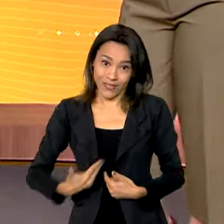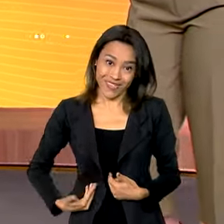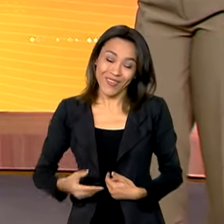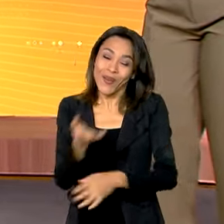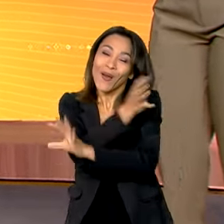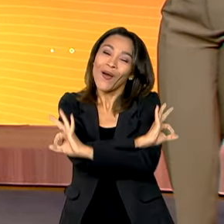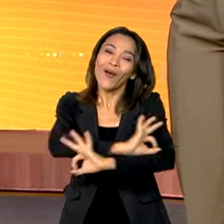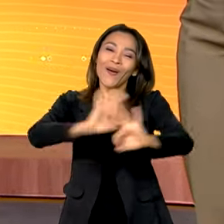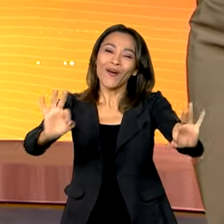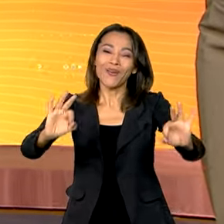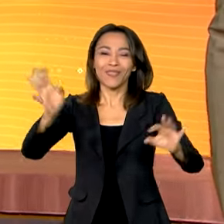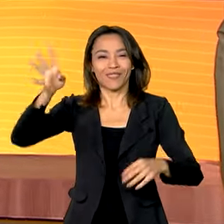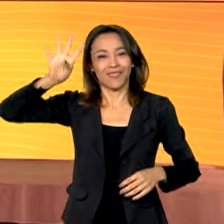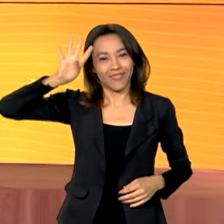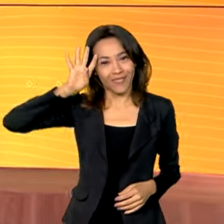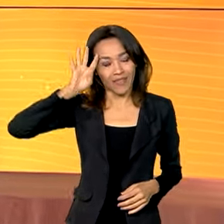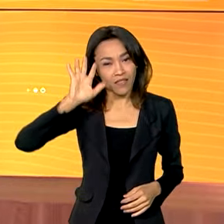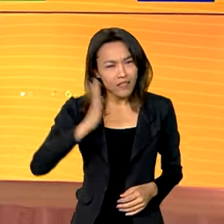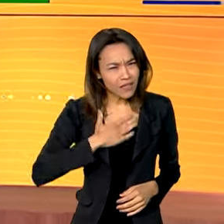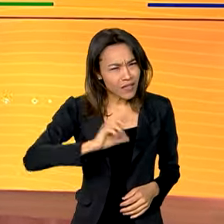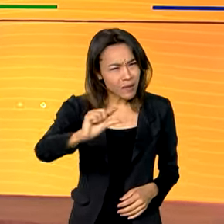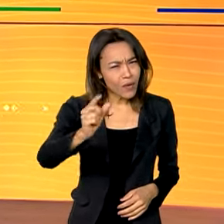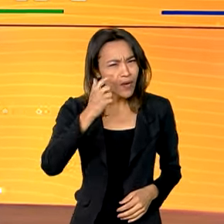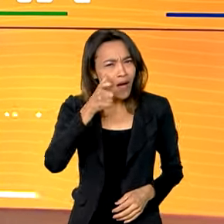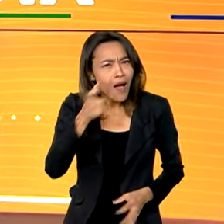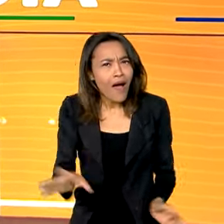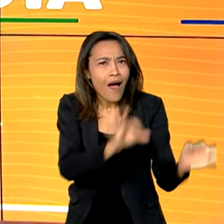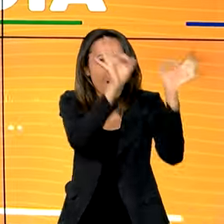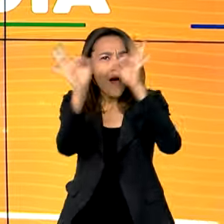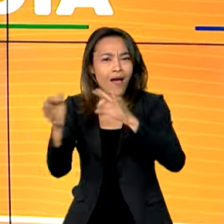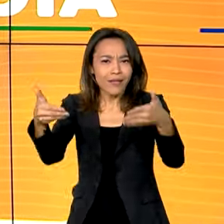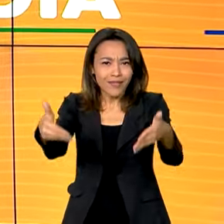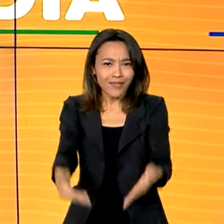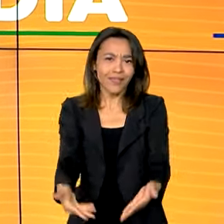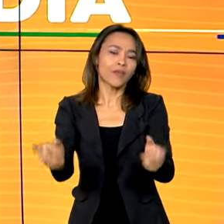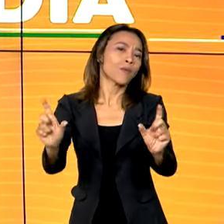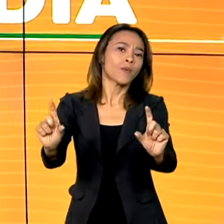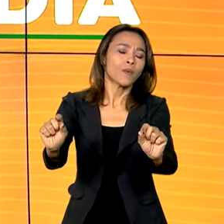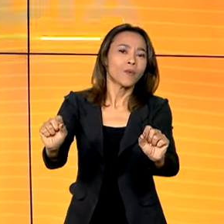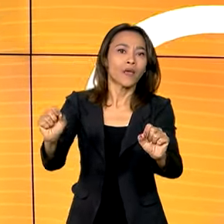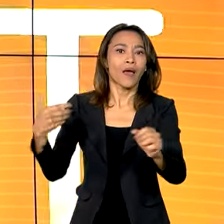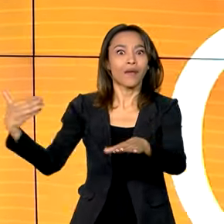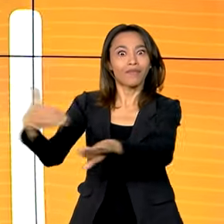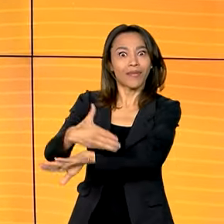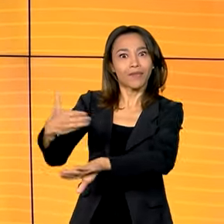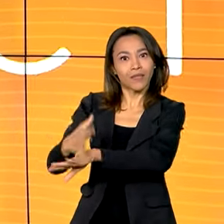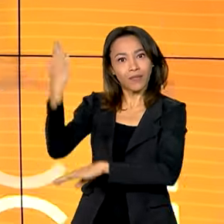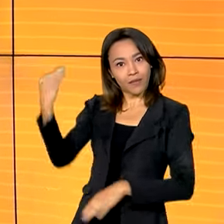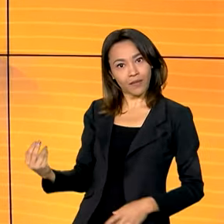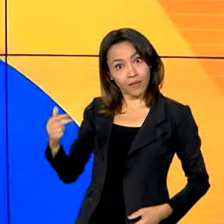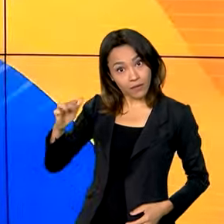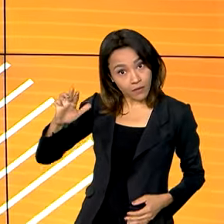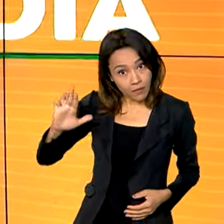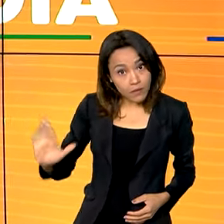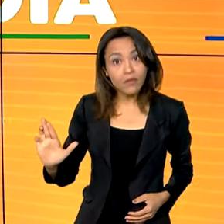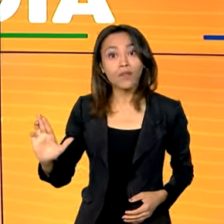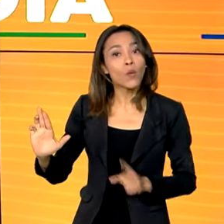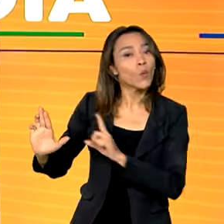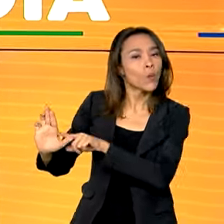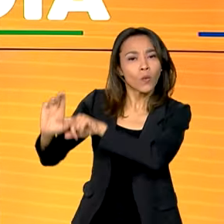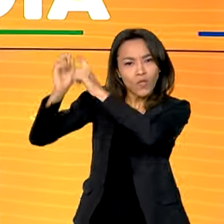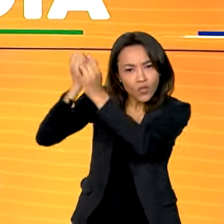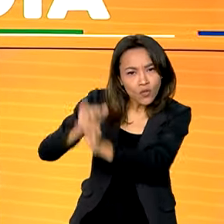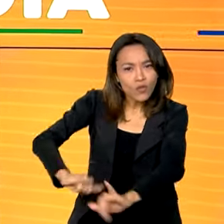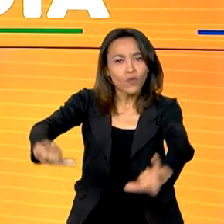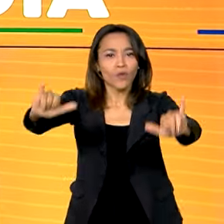quarta-feira e, daqui a pouco, você acompanha ao vivo aqui com a gente no Canal Gov a participação do presidente Lula na divulgação